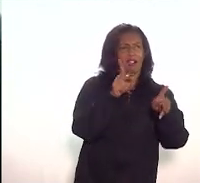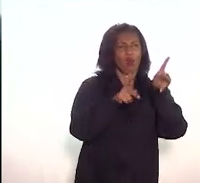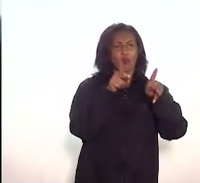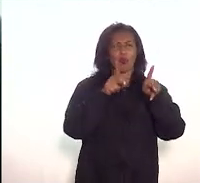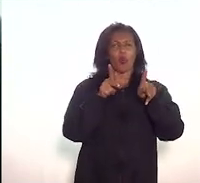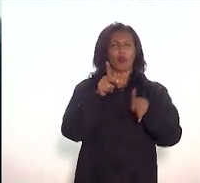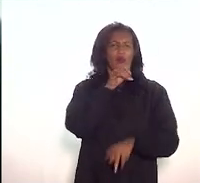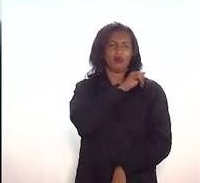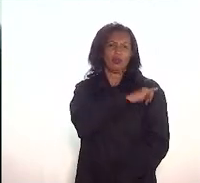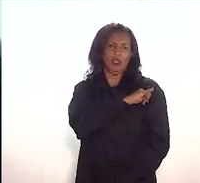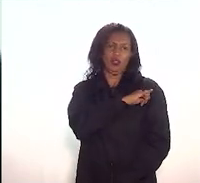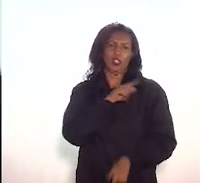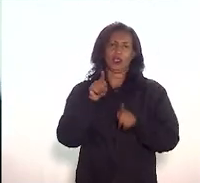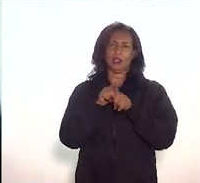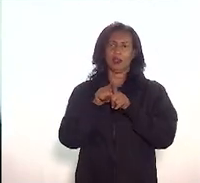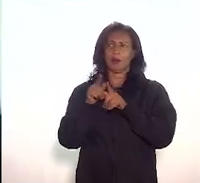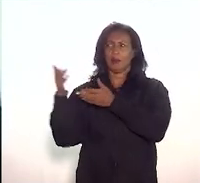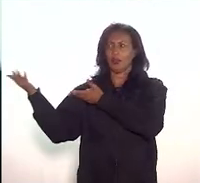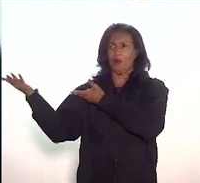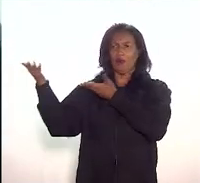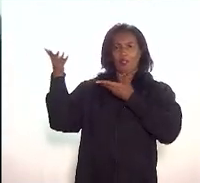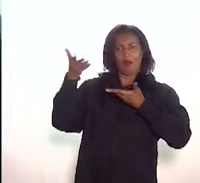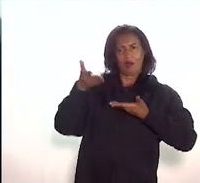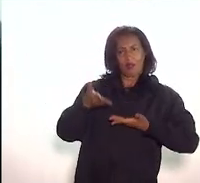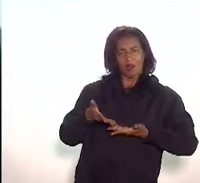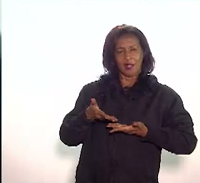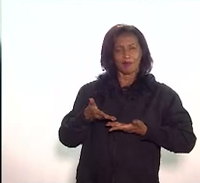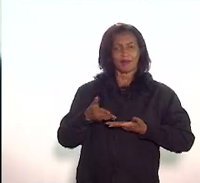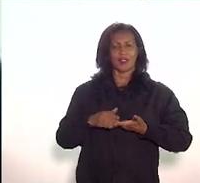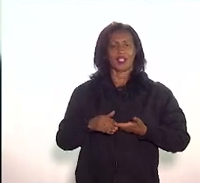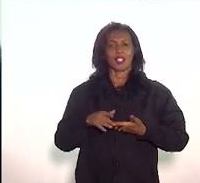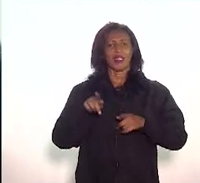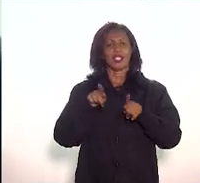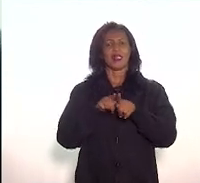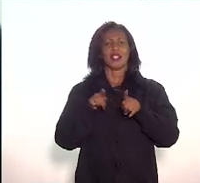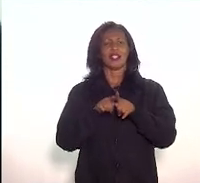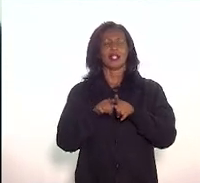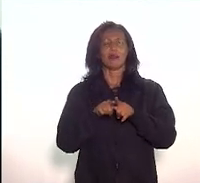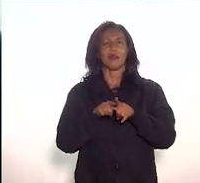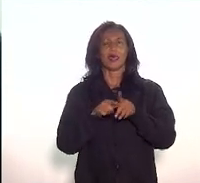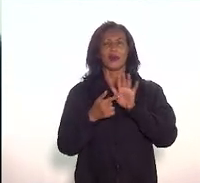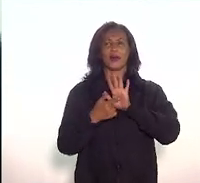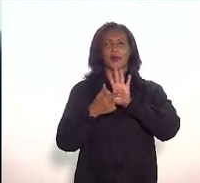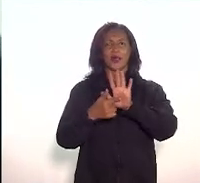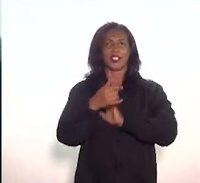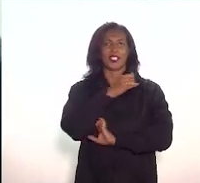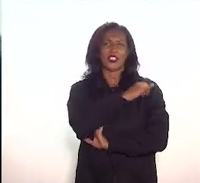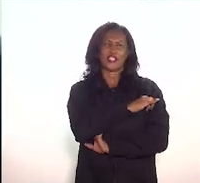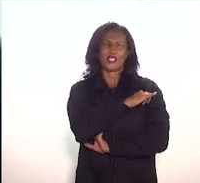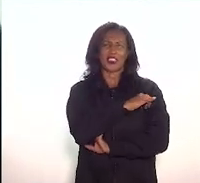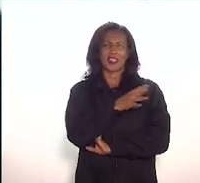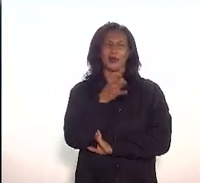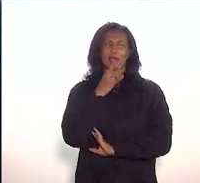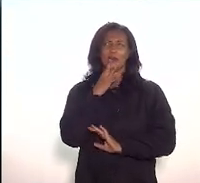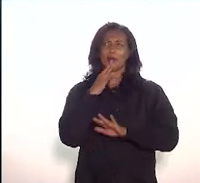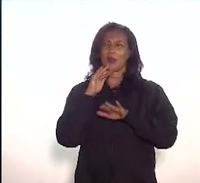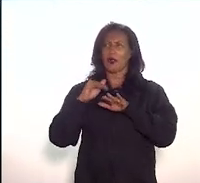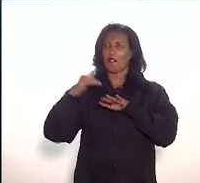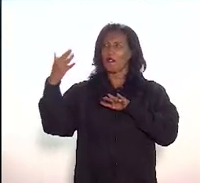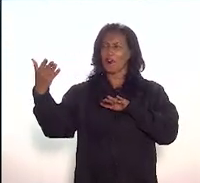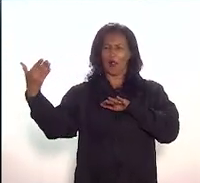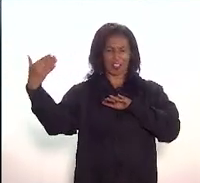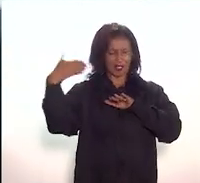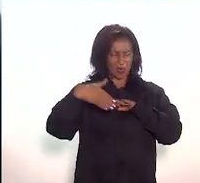de fora. E, na verdade, acaba se tornando que a cidade do Rio de Janeiro é muito mais conhecida de quem vem de fora do que quem está